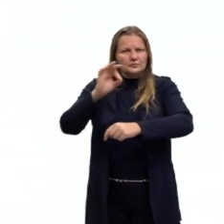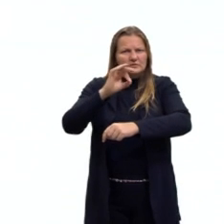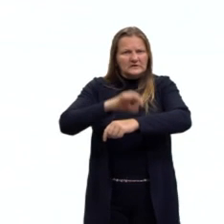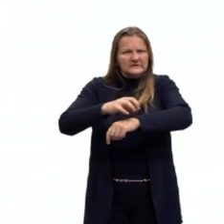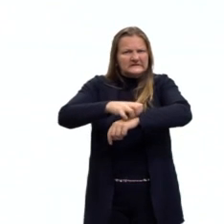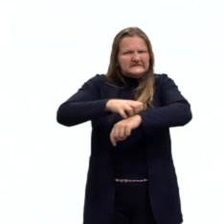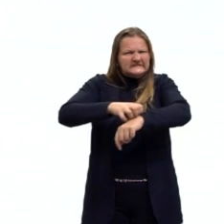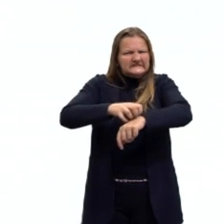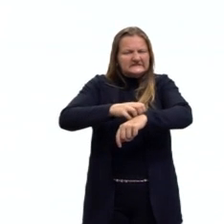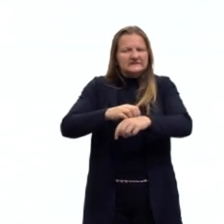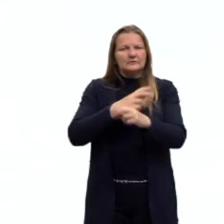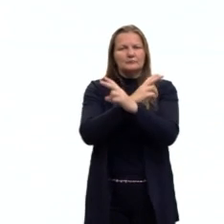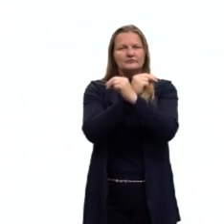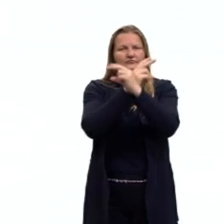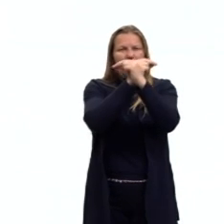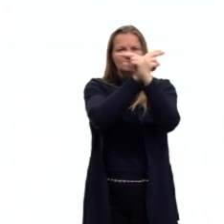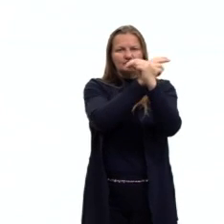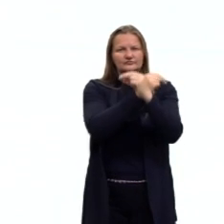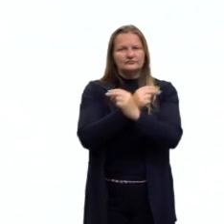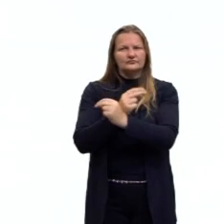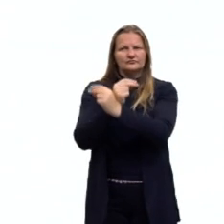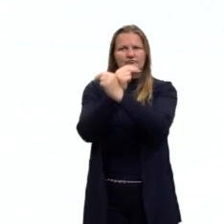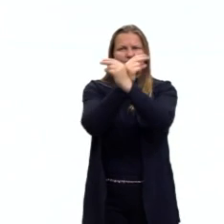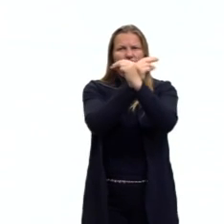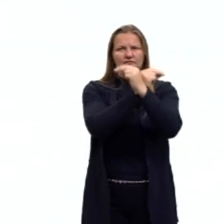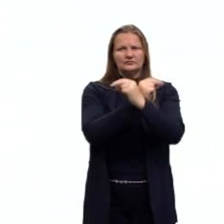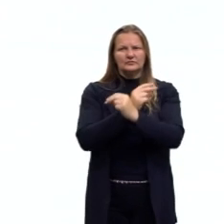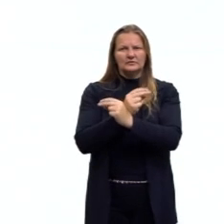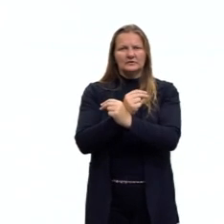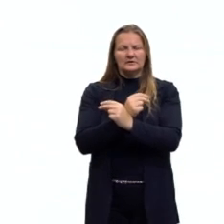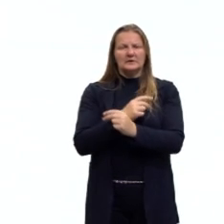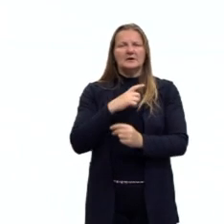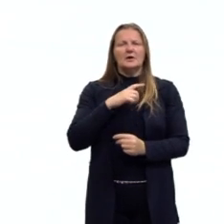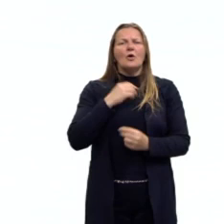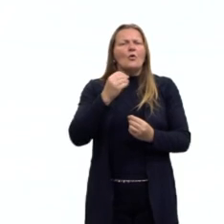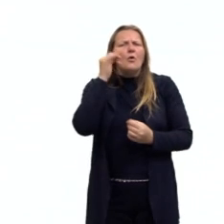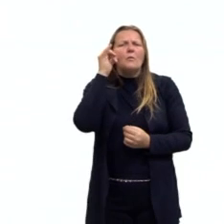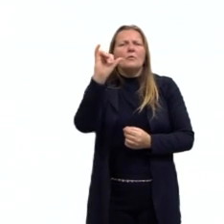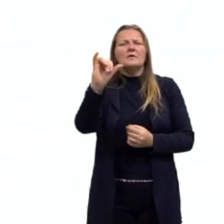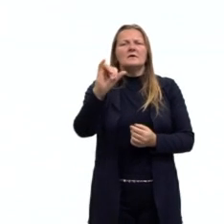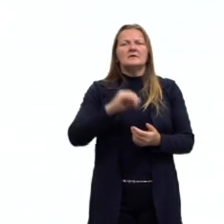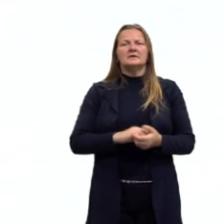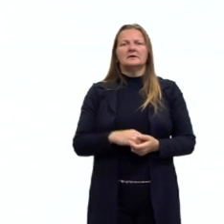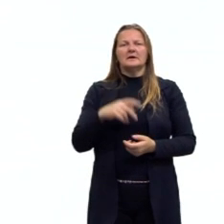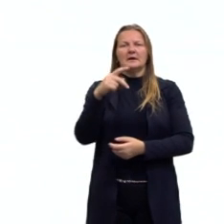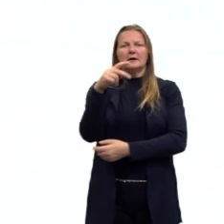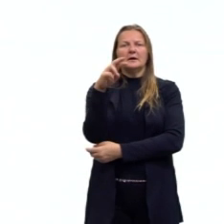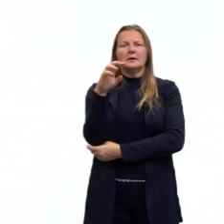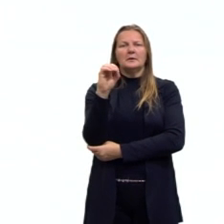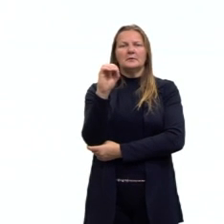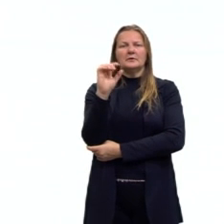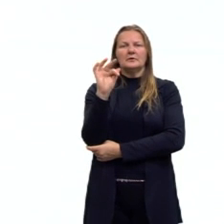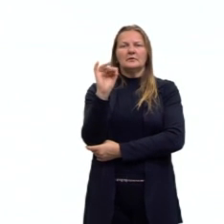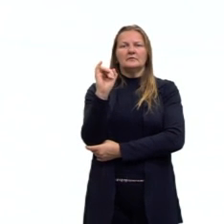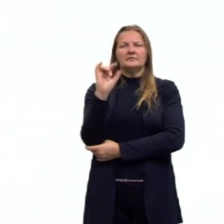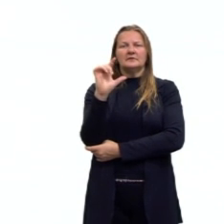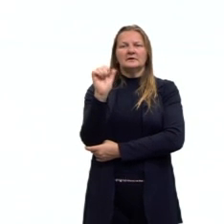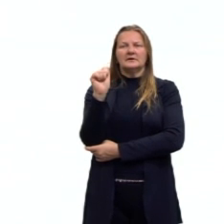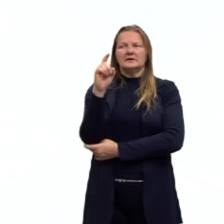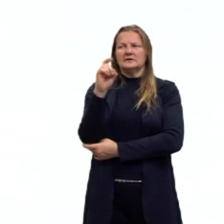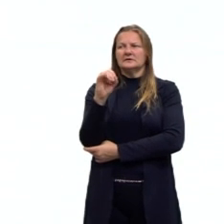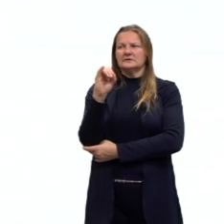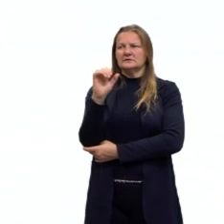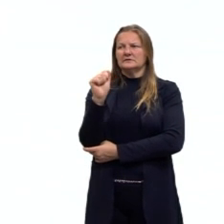transmitem essa doença. Bom, a profilaxia é a vacina, né? Nós temos a vacina aí